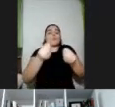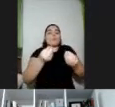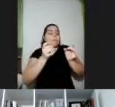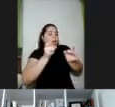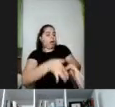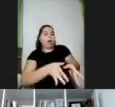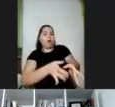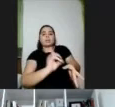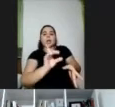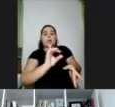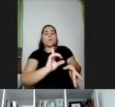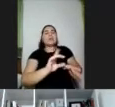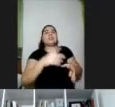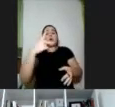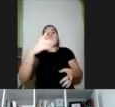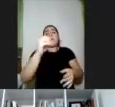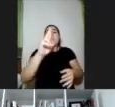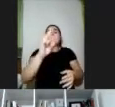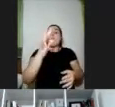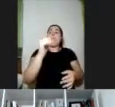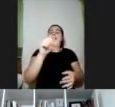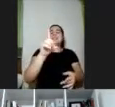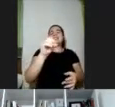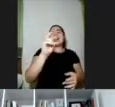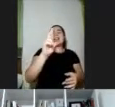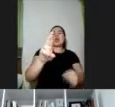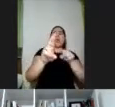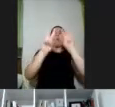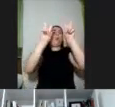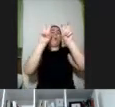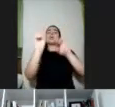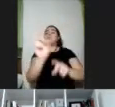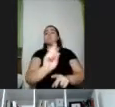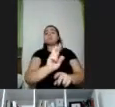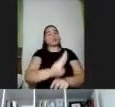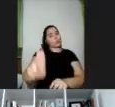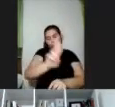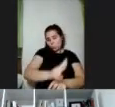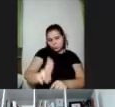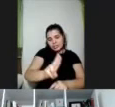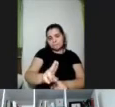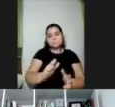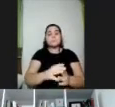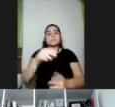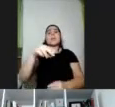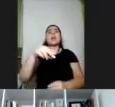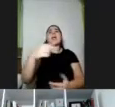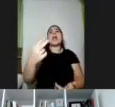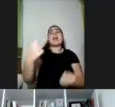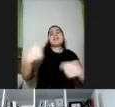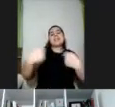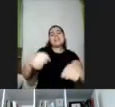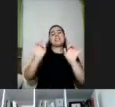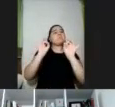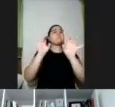portador de deficiência também é uma nomenclatura que a gente não utiliza mais. Necessidade especial, especial,